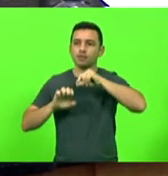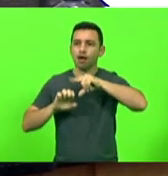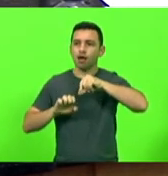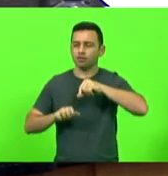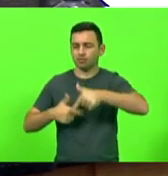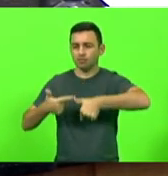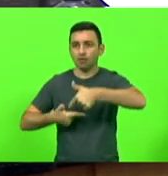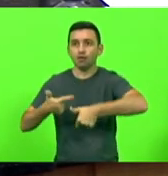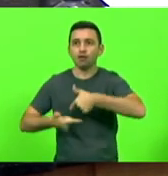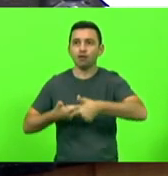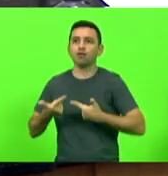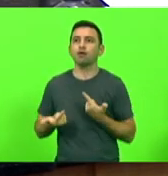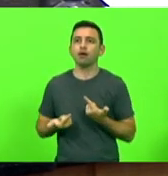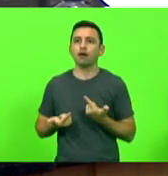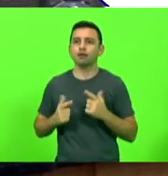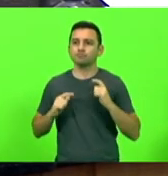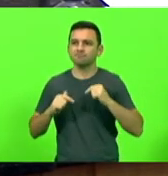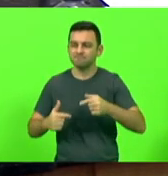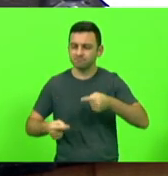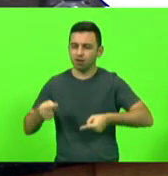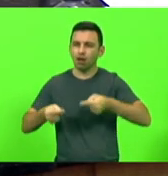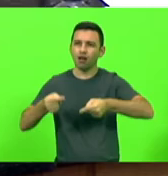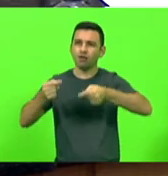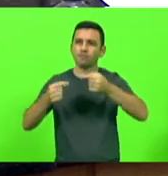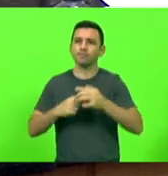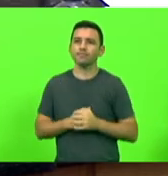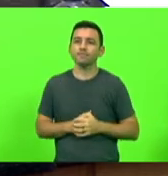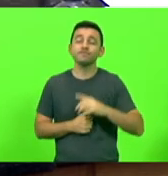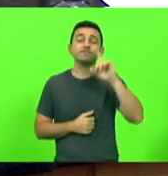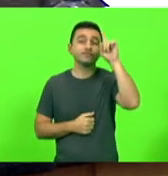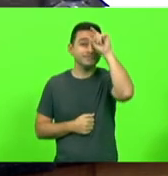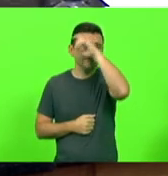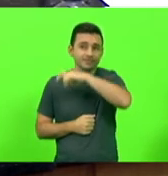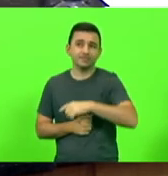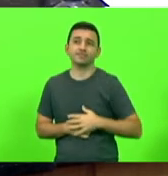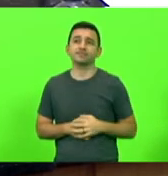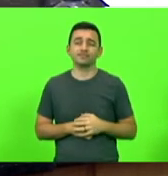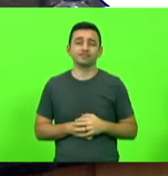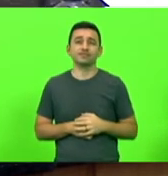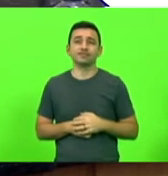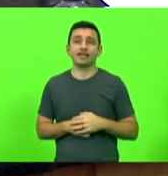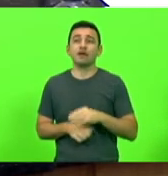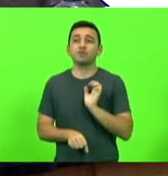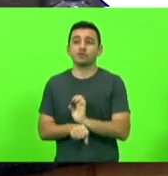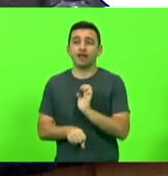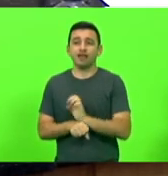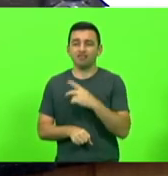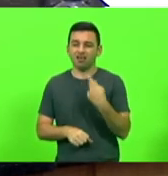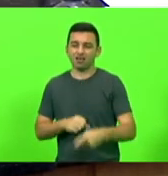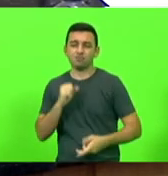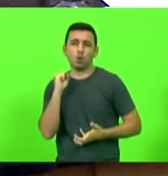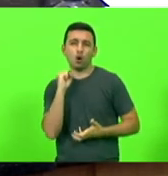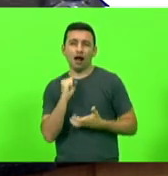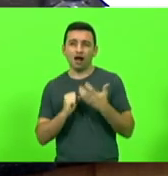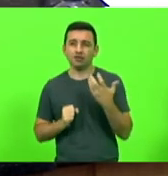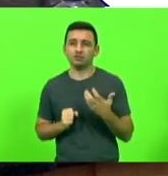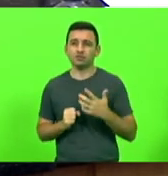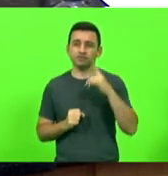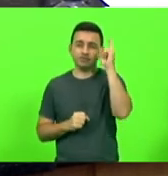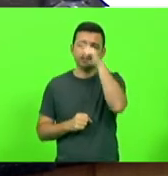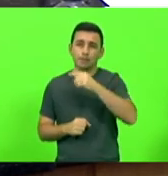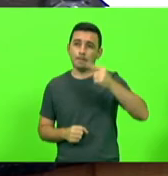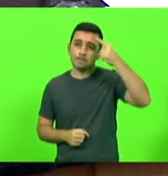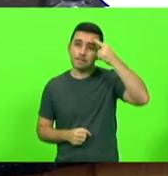difícil é entrar lá e concorrer, difícil é você viver com um Estado que é cada vez mais burocrático, que só te pensa